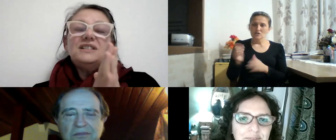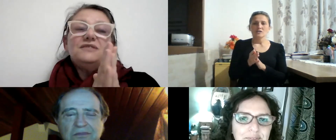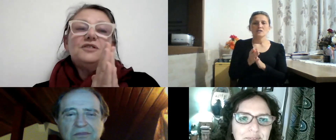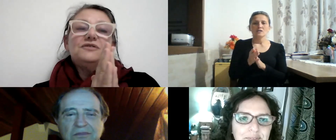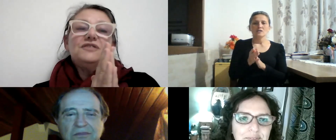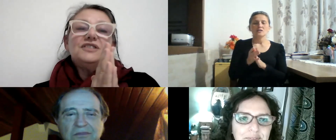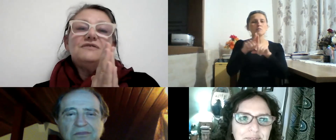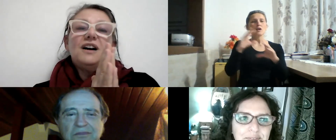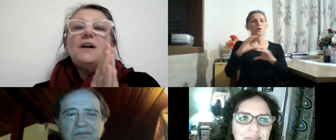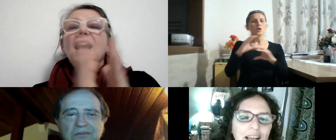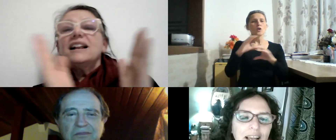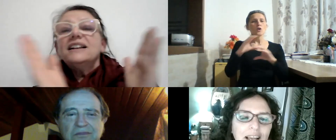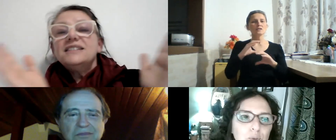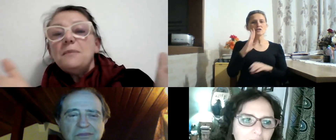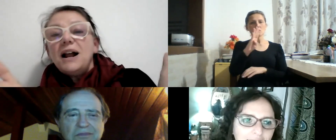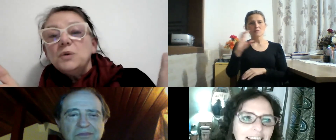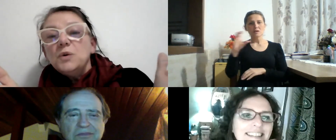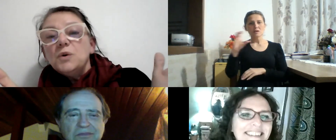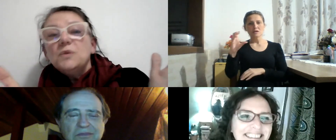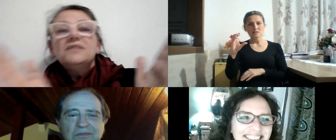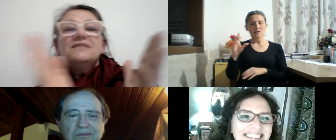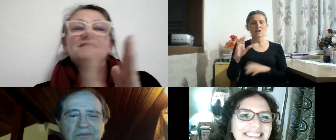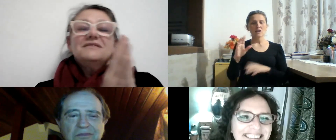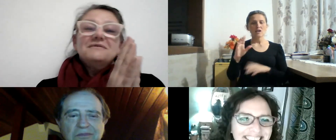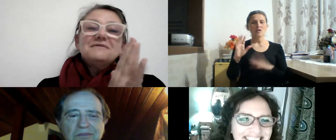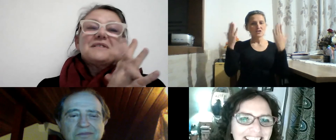coordenadores do BC Fotofestival, agradecer a Malu,